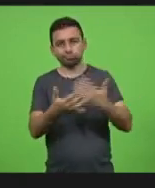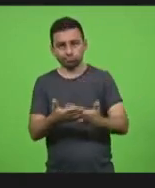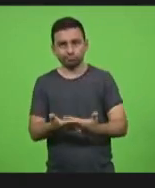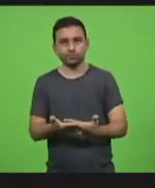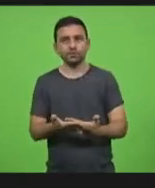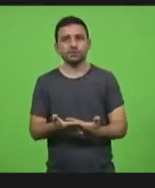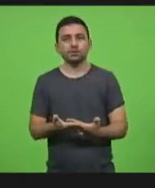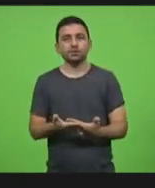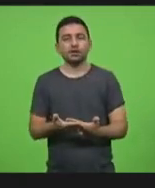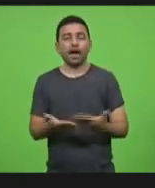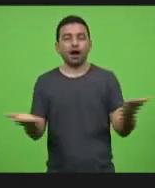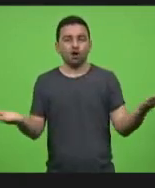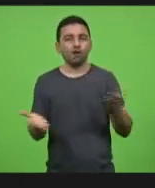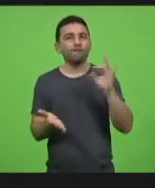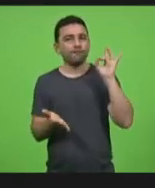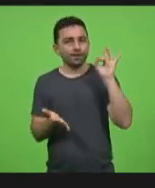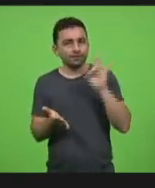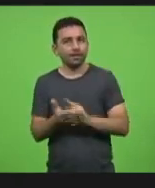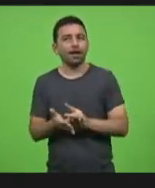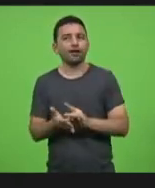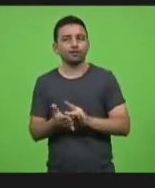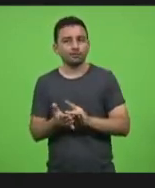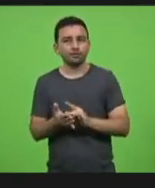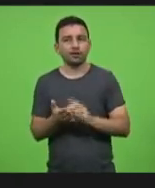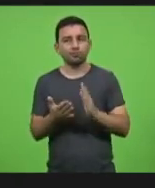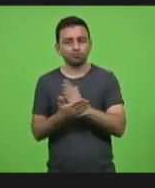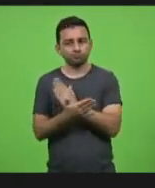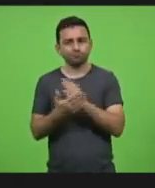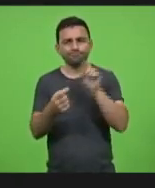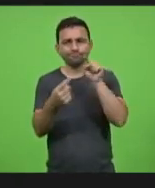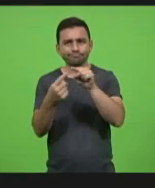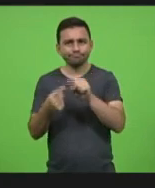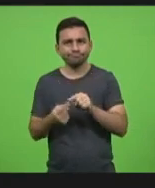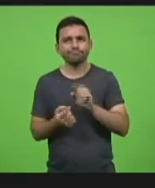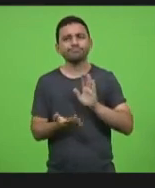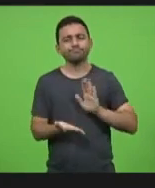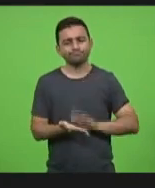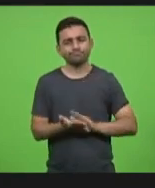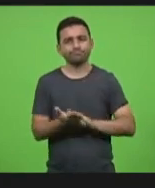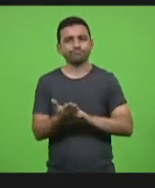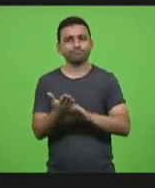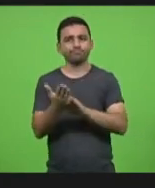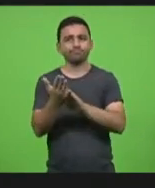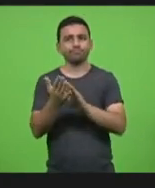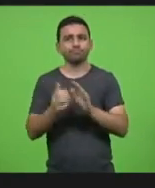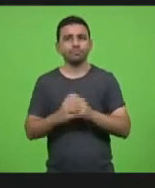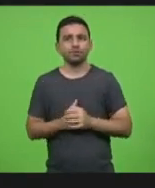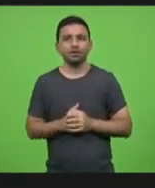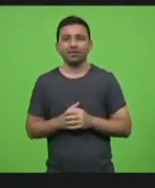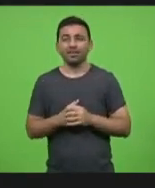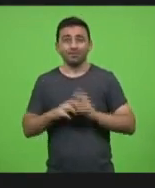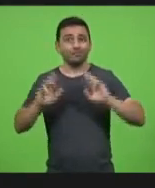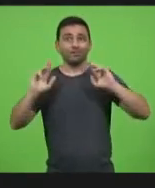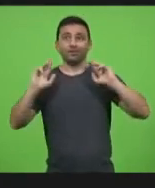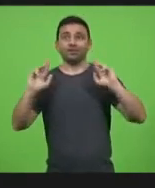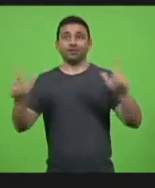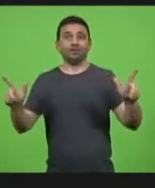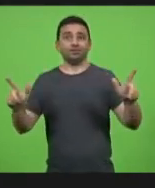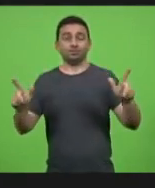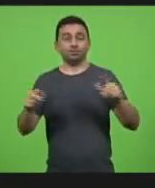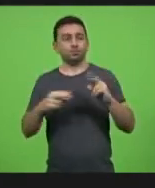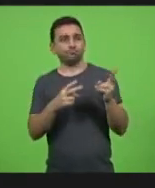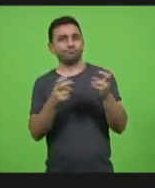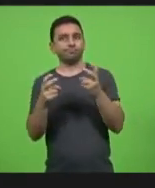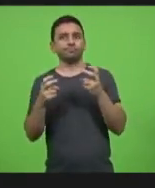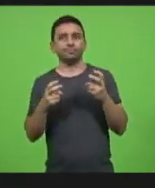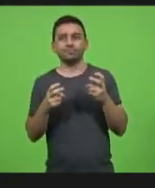aplicam práticas que merecem um aplauso e até são distoram então chamam atenção por isso